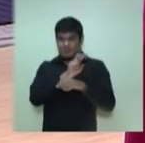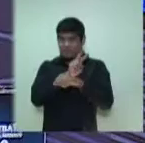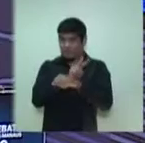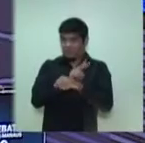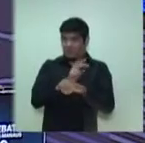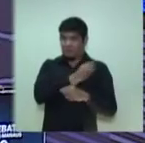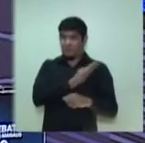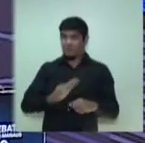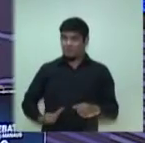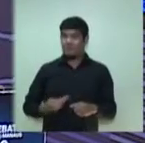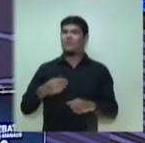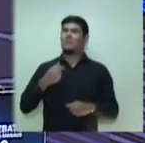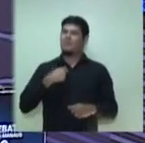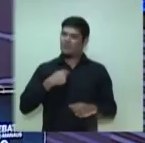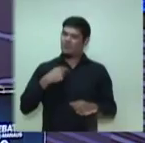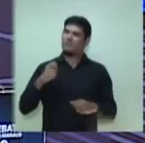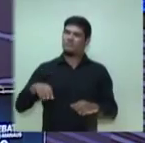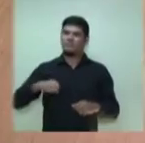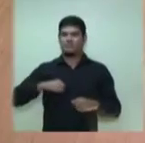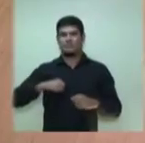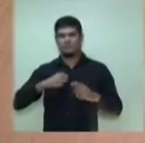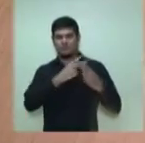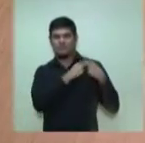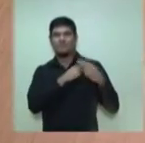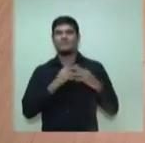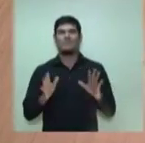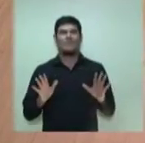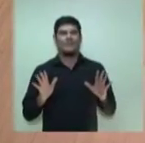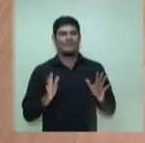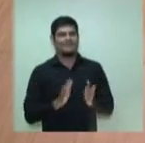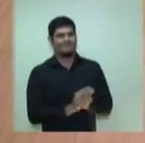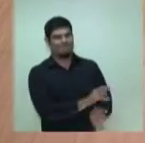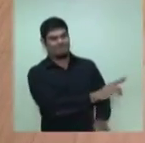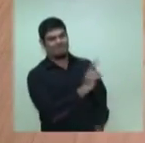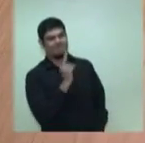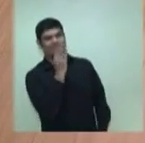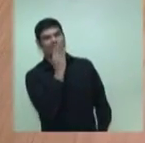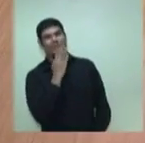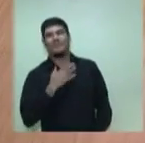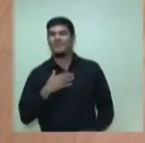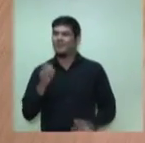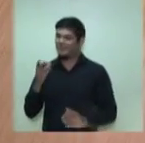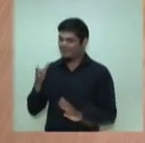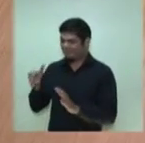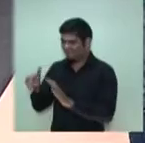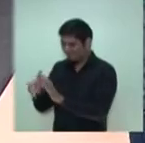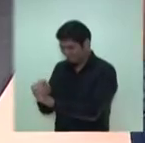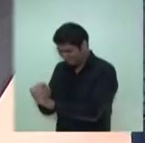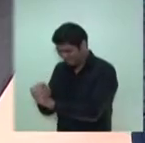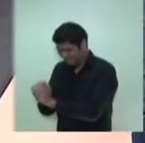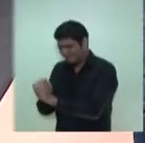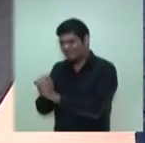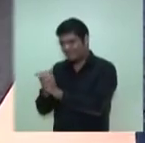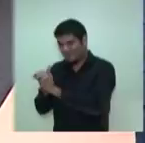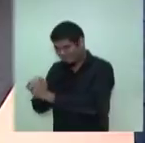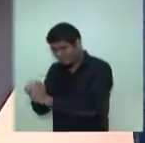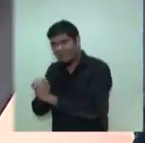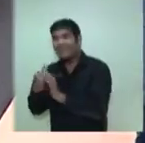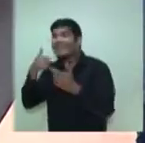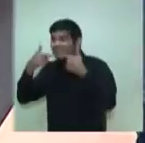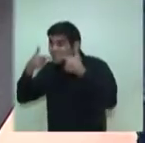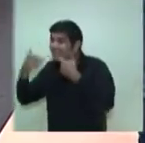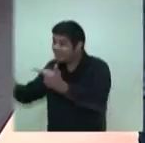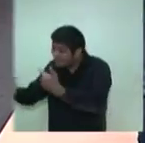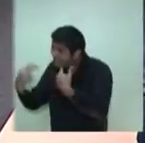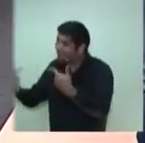ano que vem. Candidato Arthur Neto, um minuto para o senhor. Eu não saio daqui sem cumprimentar o candidato Marcelo Ramos. Pois não. Prazer muito grande. Pode sorrir para mim que eu